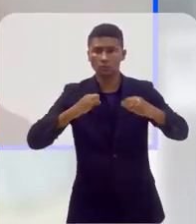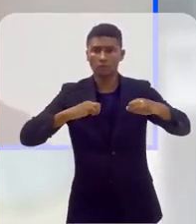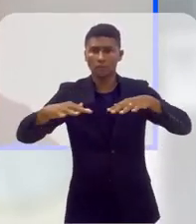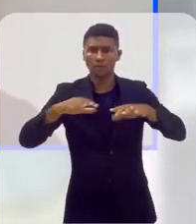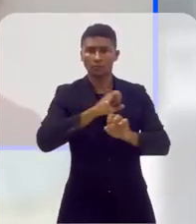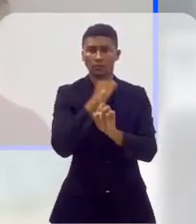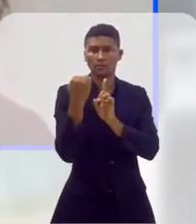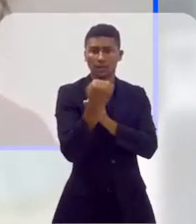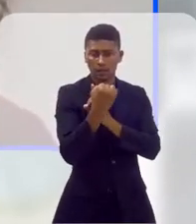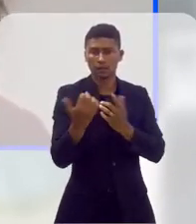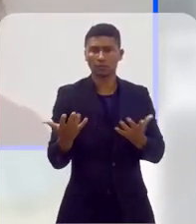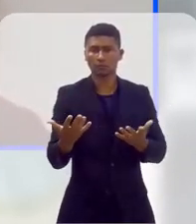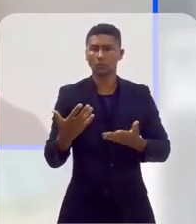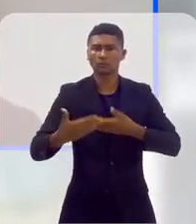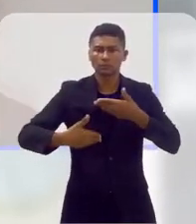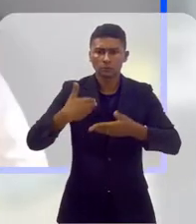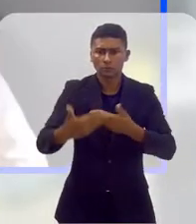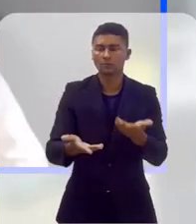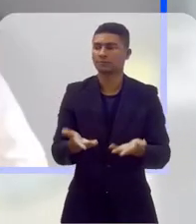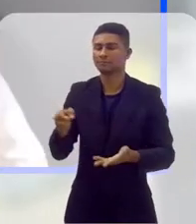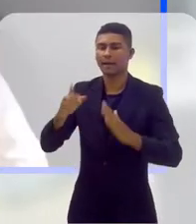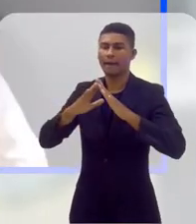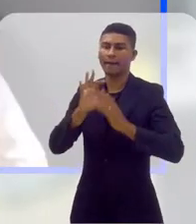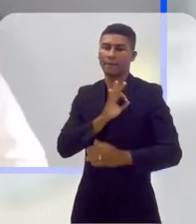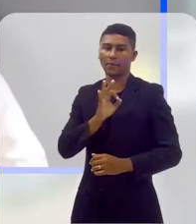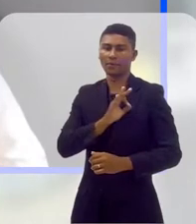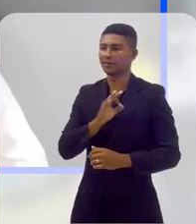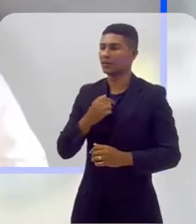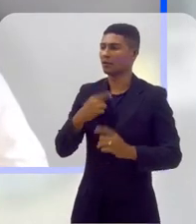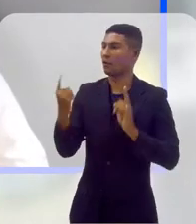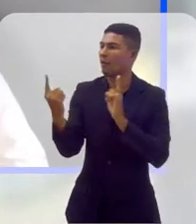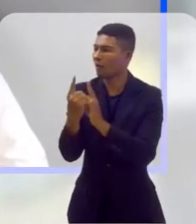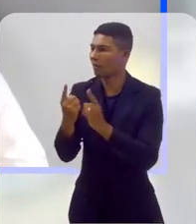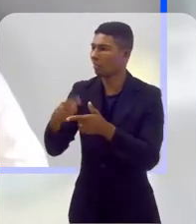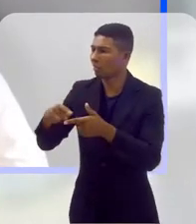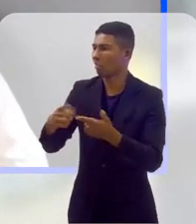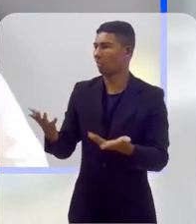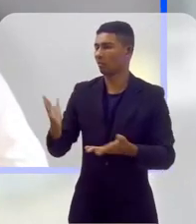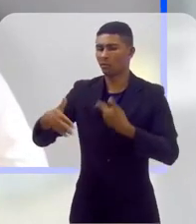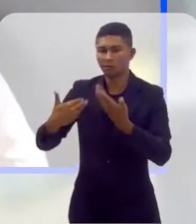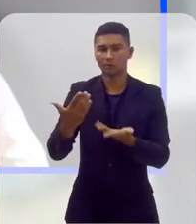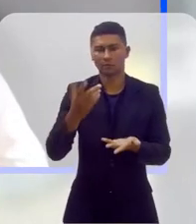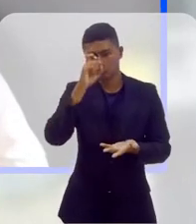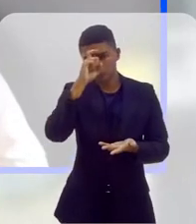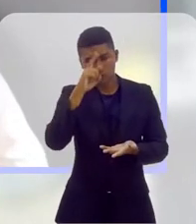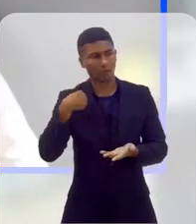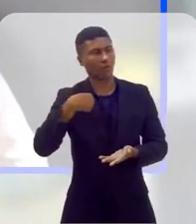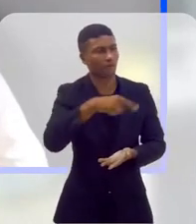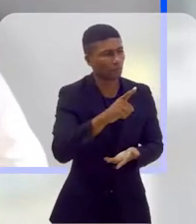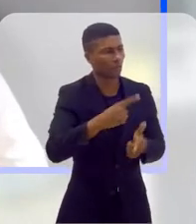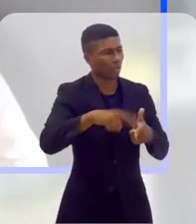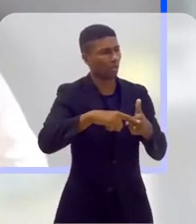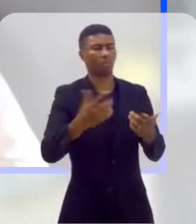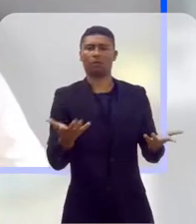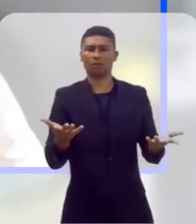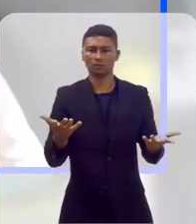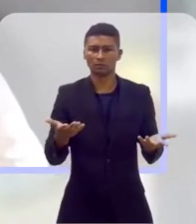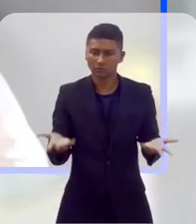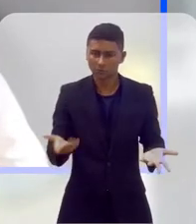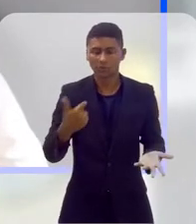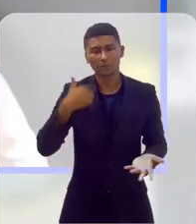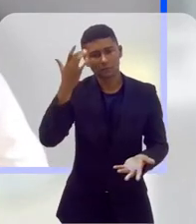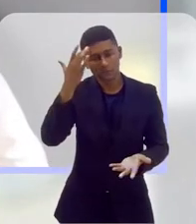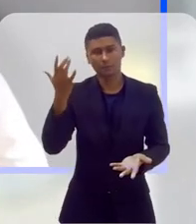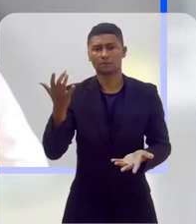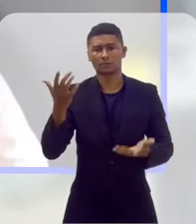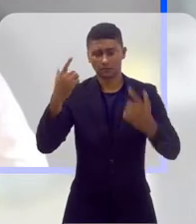meus direitos, tive problema na delegacia, tive problema no hospital. Então, assim, a violência é o que, acredito eu, né? O Aider pode estar